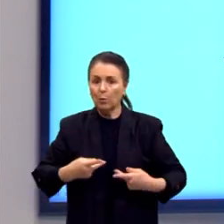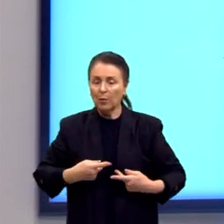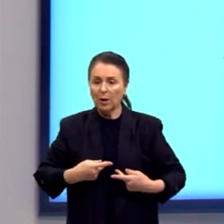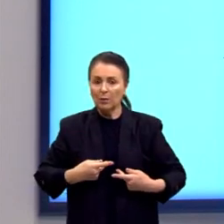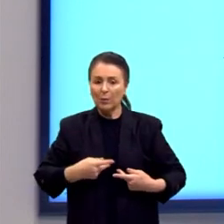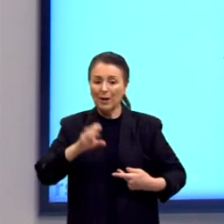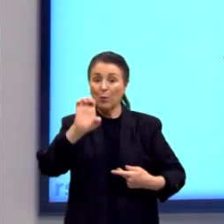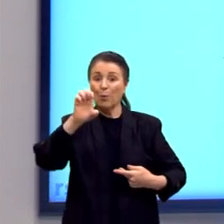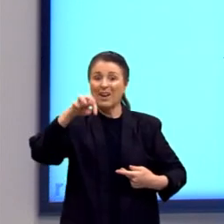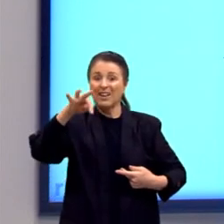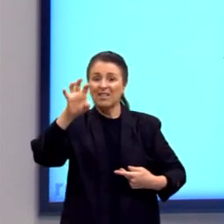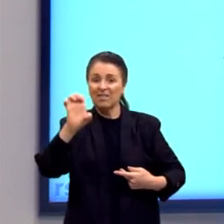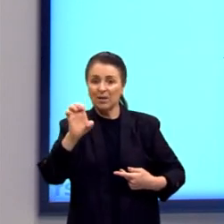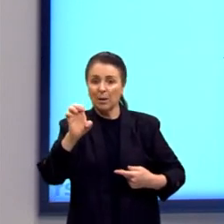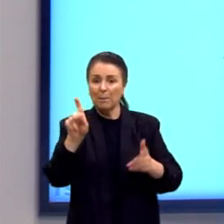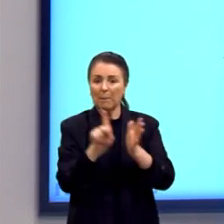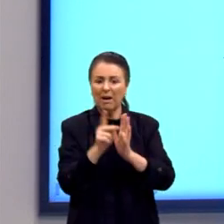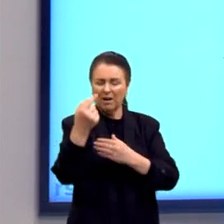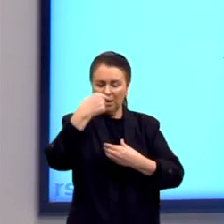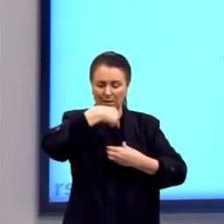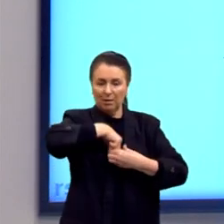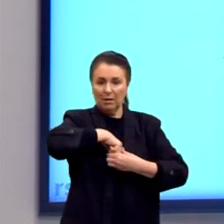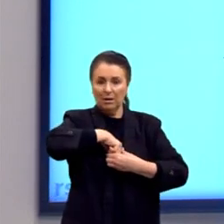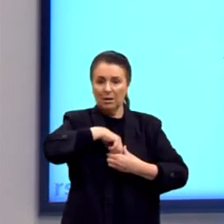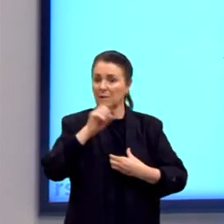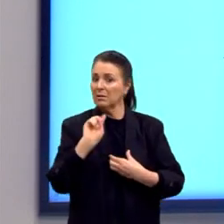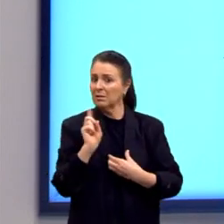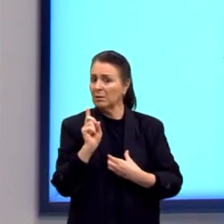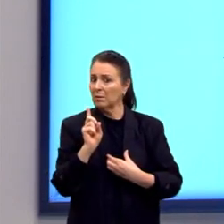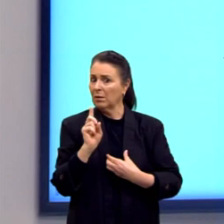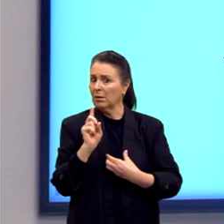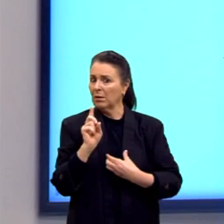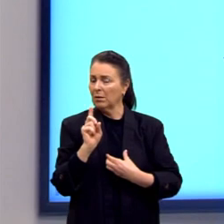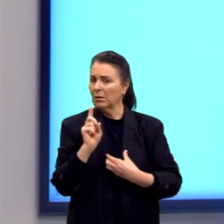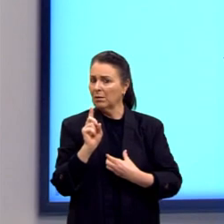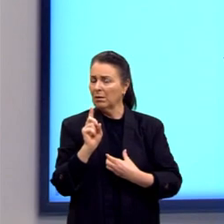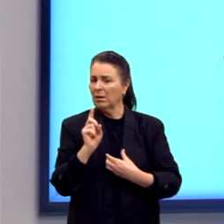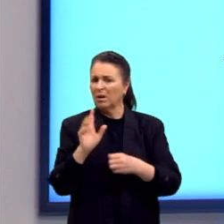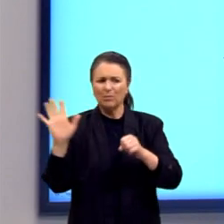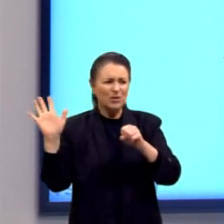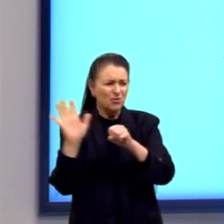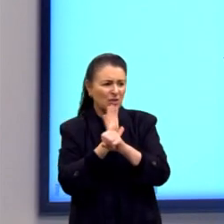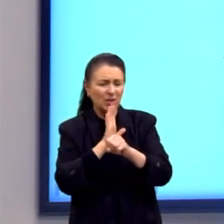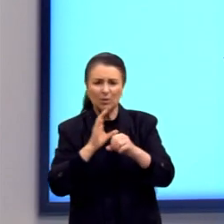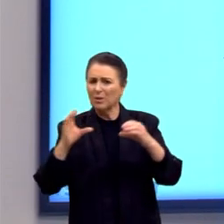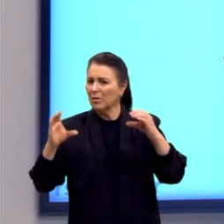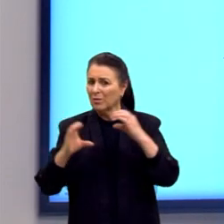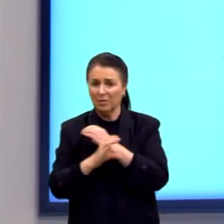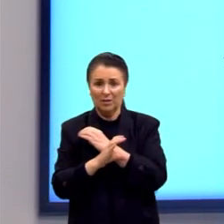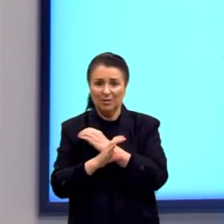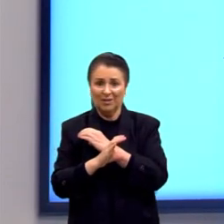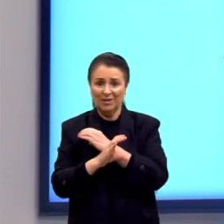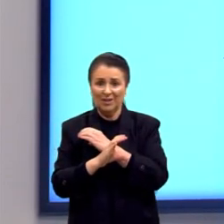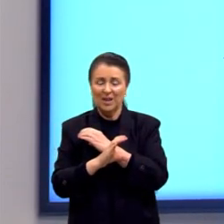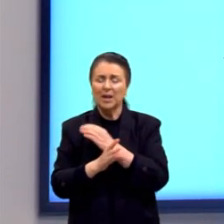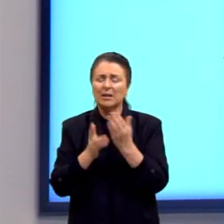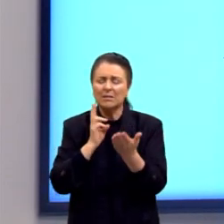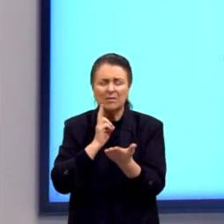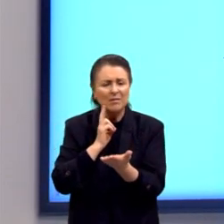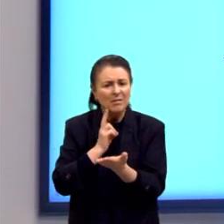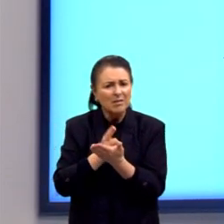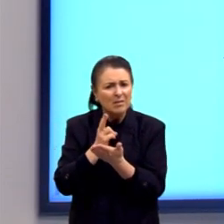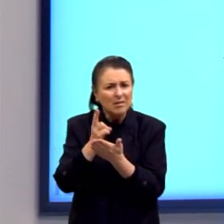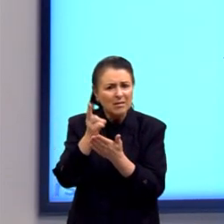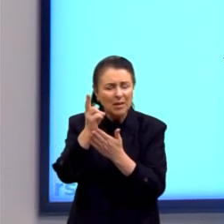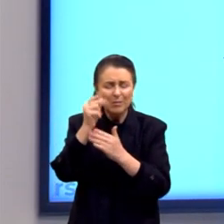si, ou seja, o ser humano não é um camarada, digamos, cheio, completo, ele está em constante